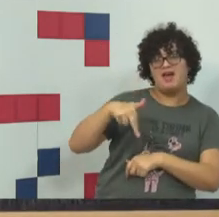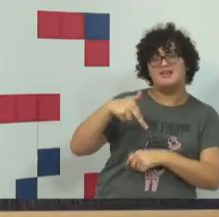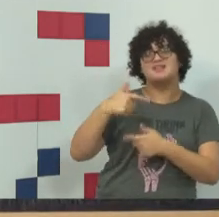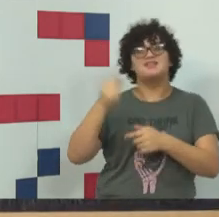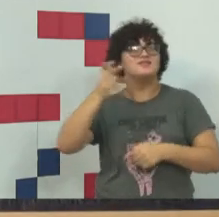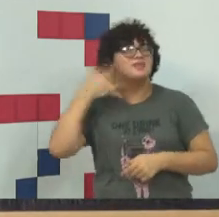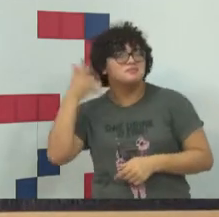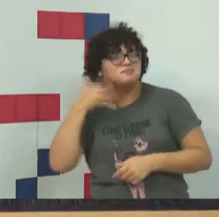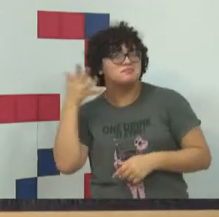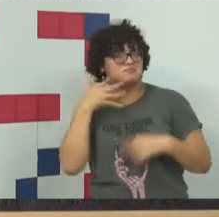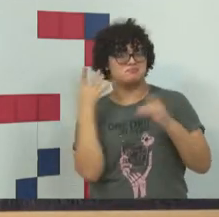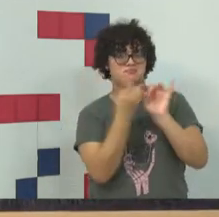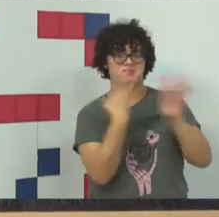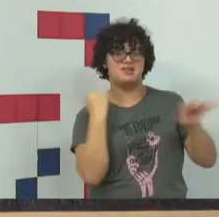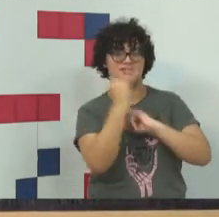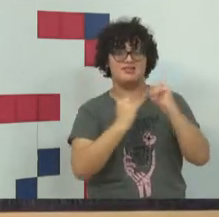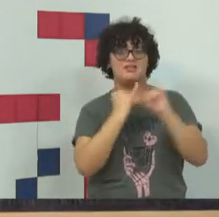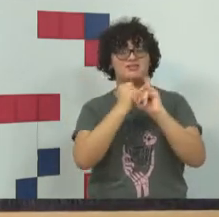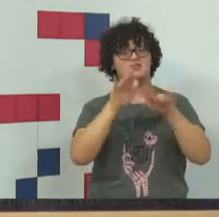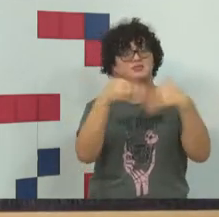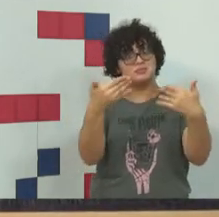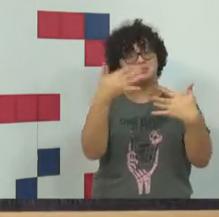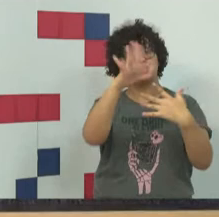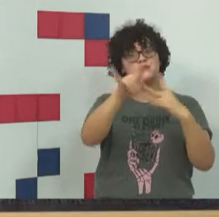todos esses nossos compromissos.